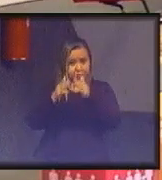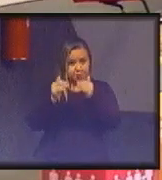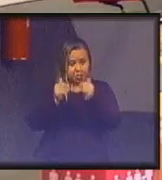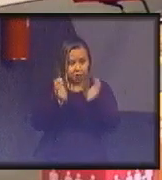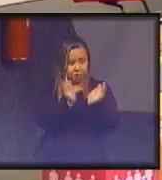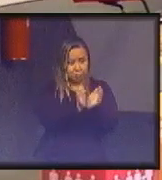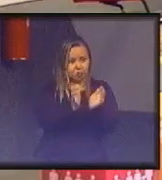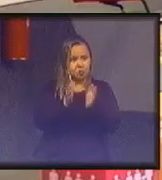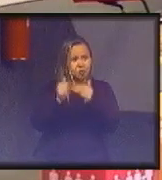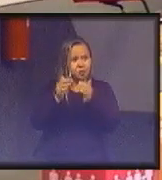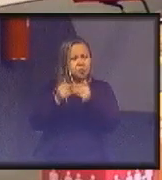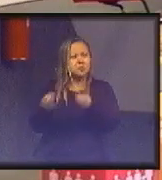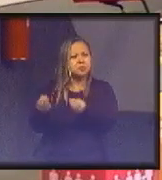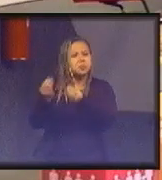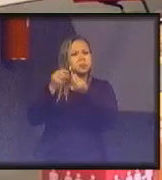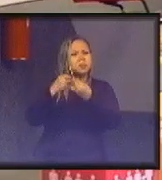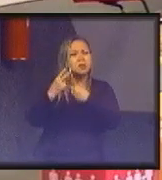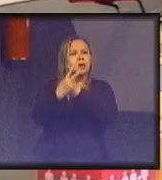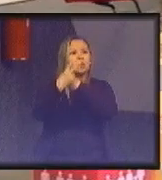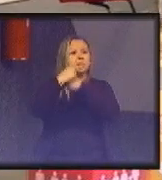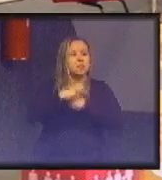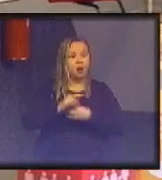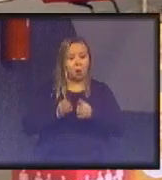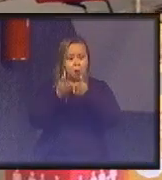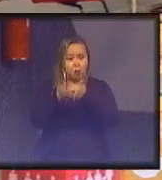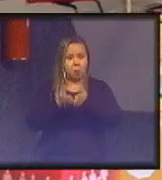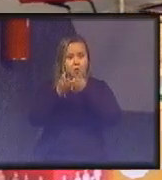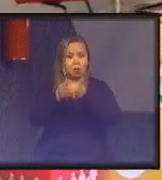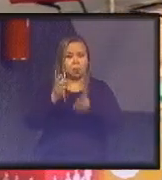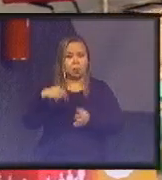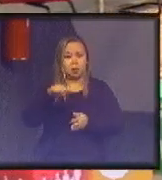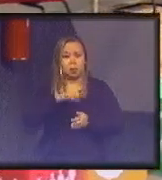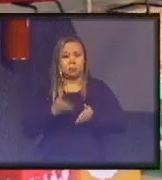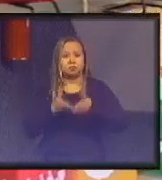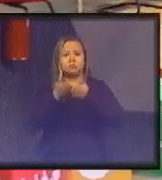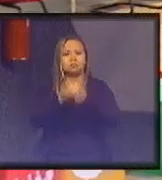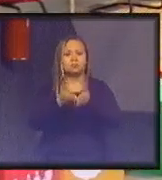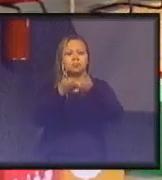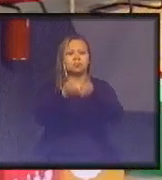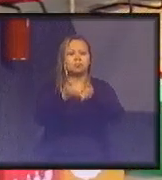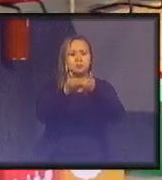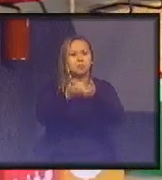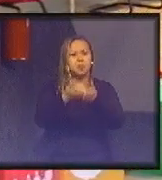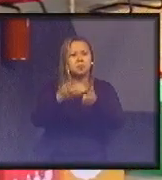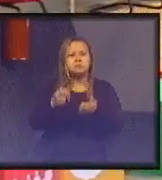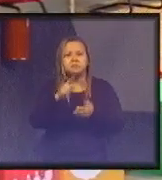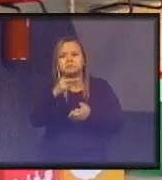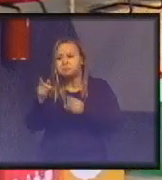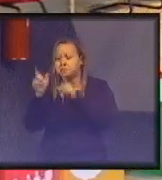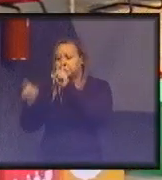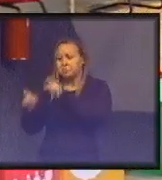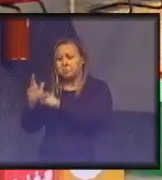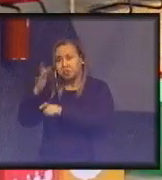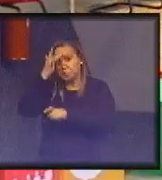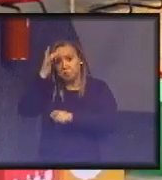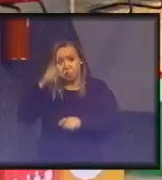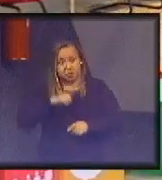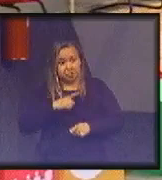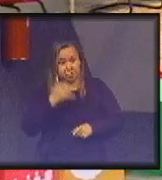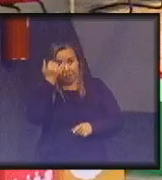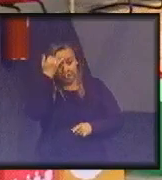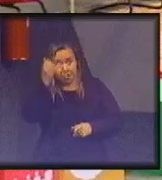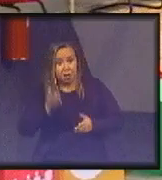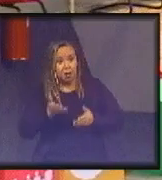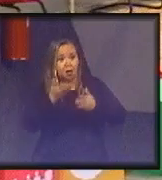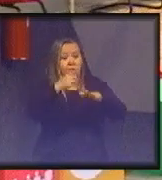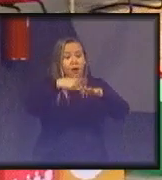quem pode emprestar um barco para que a gente vá lá? E alguém teve a ideia, Caitlin, por que não levar a mídia? E,